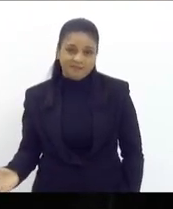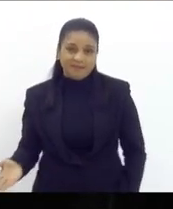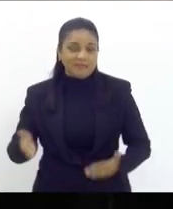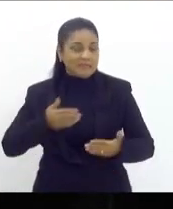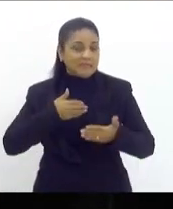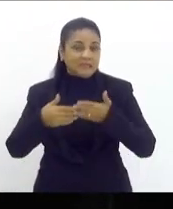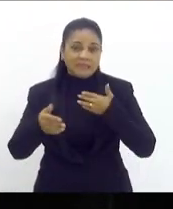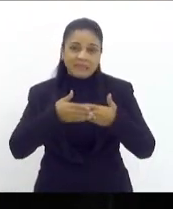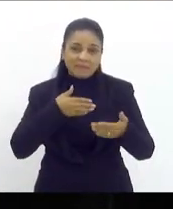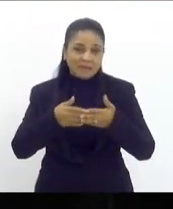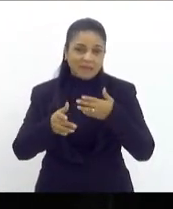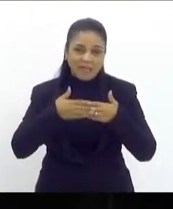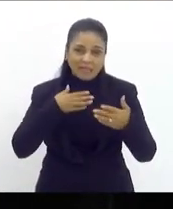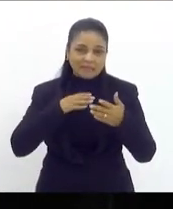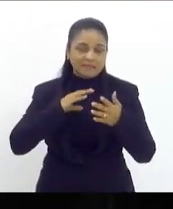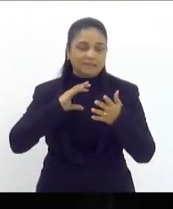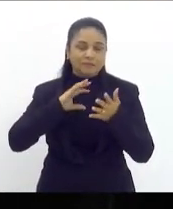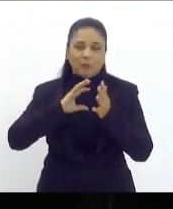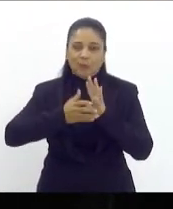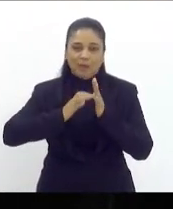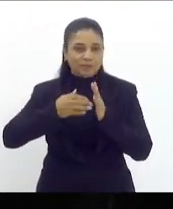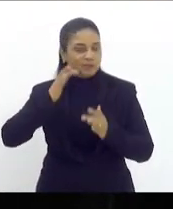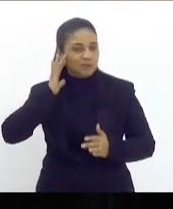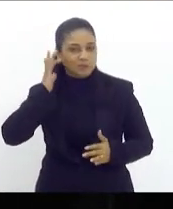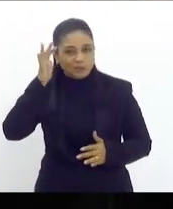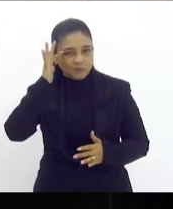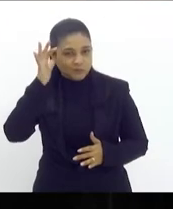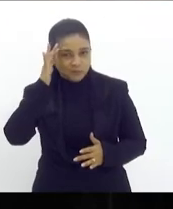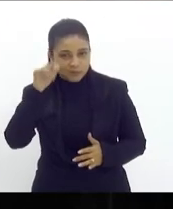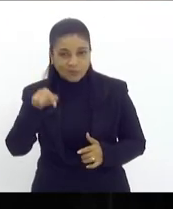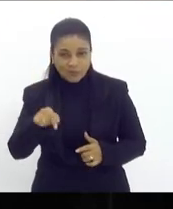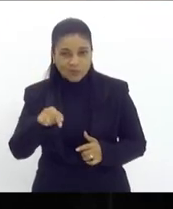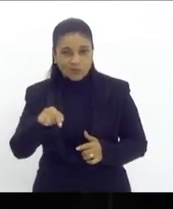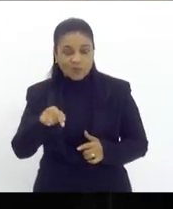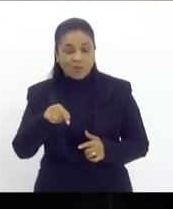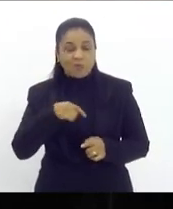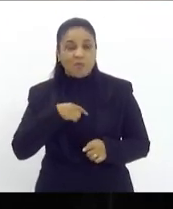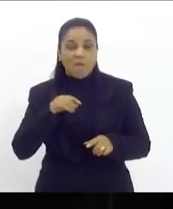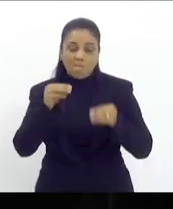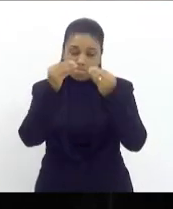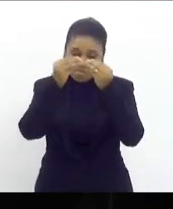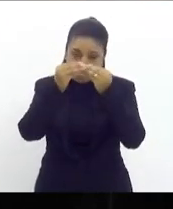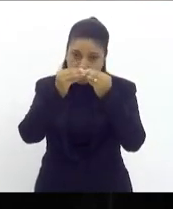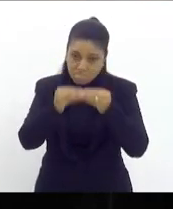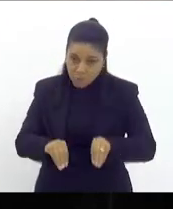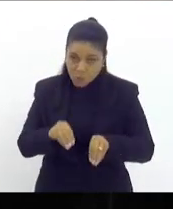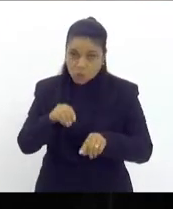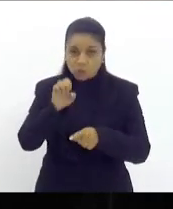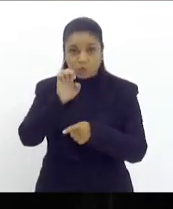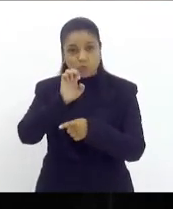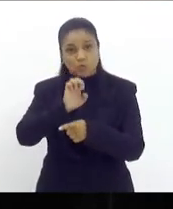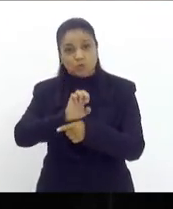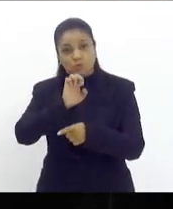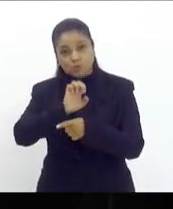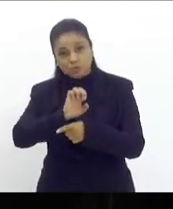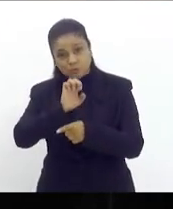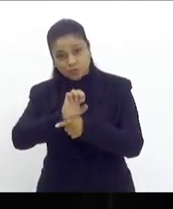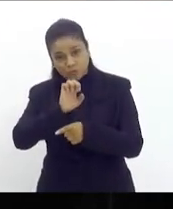tendência ideológica quando é para fritar o rio de janeiro falei fritar senhora presidente